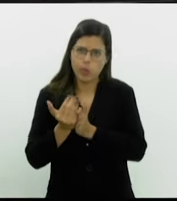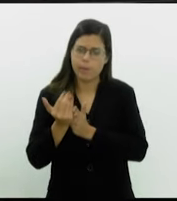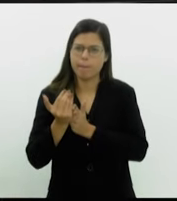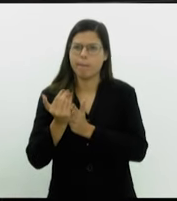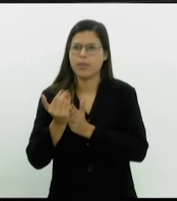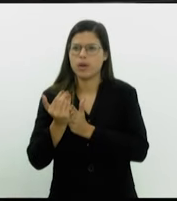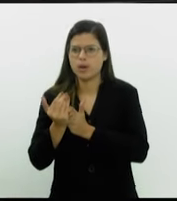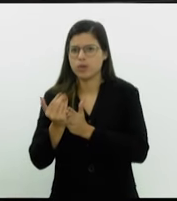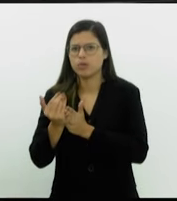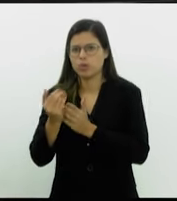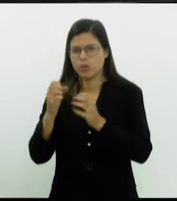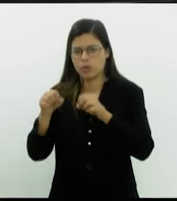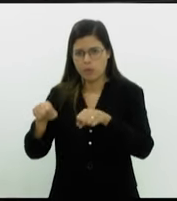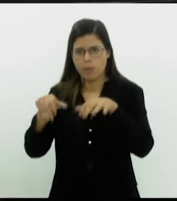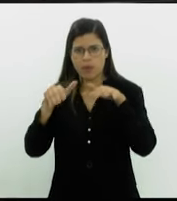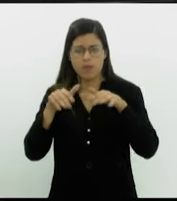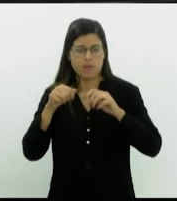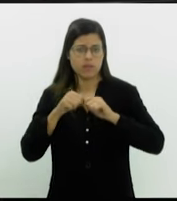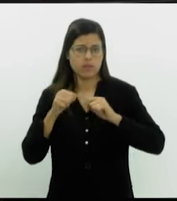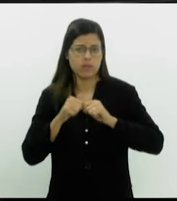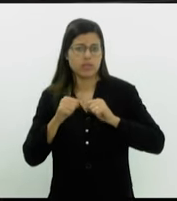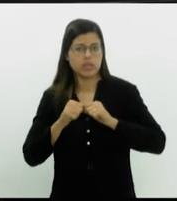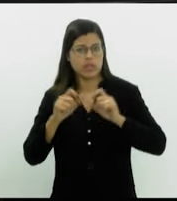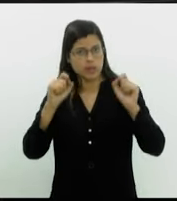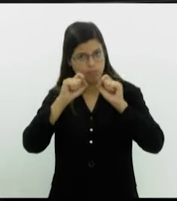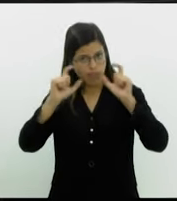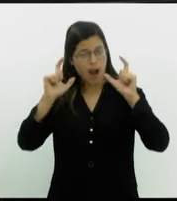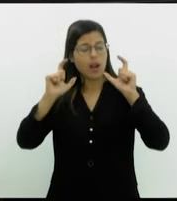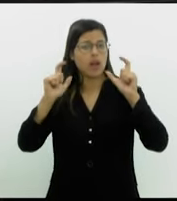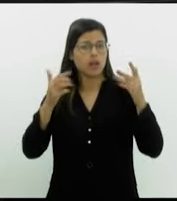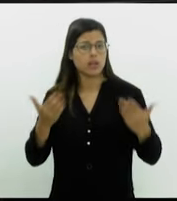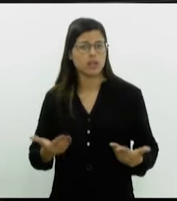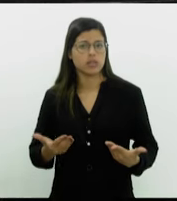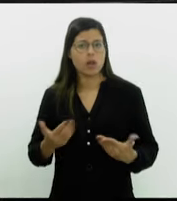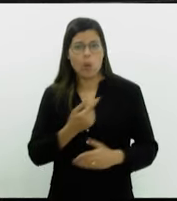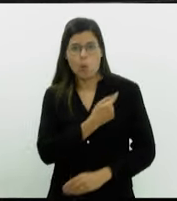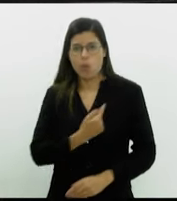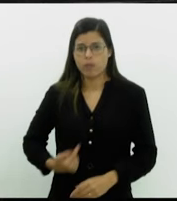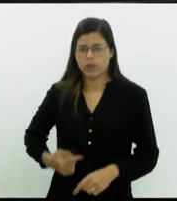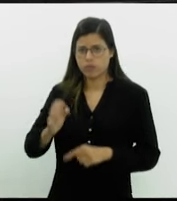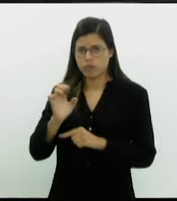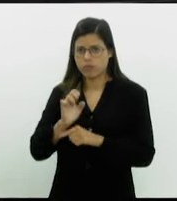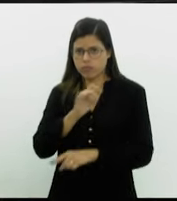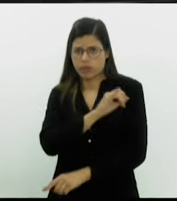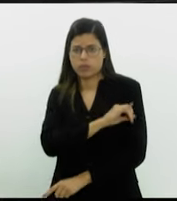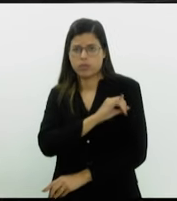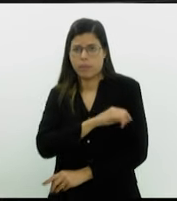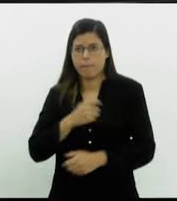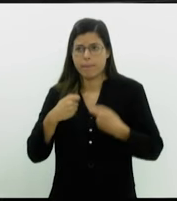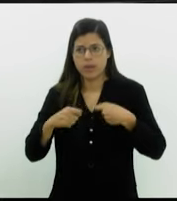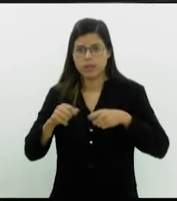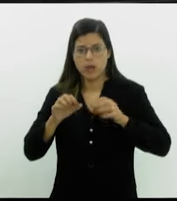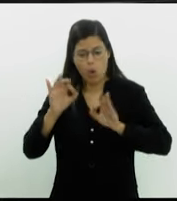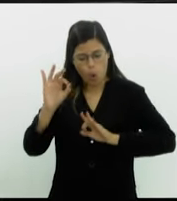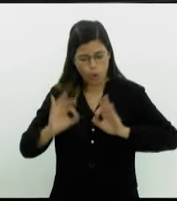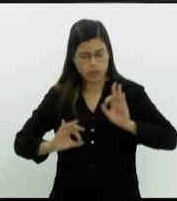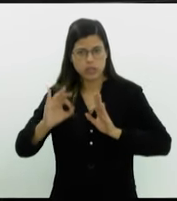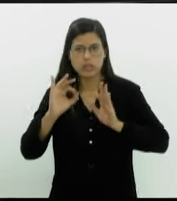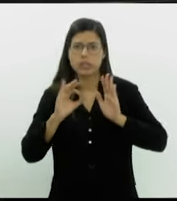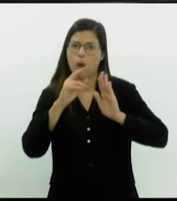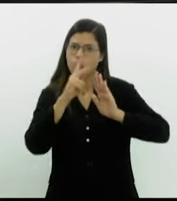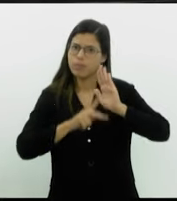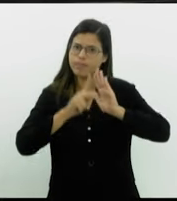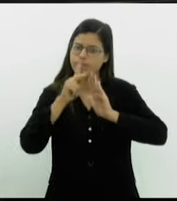para fazer essa alerta. governo do Estado tem que ter um plano de contingência